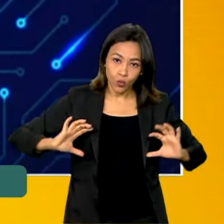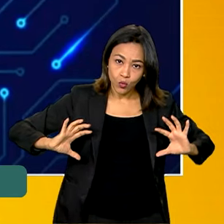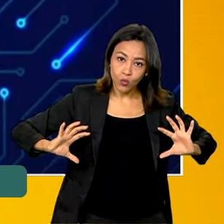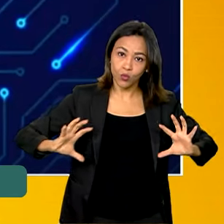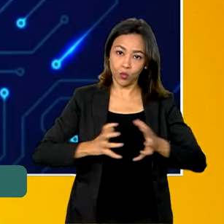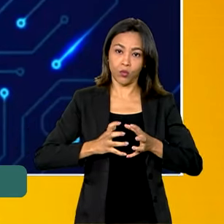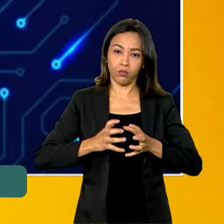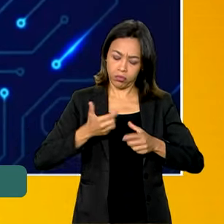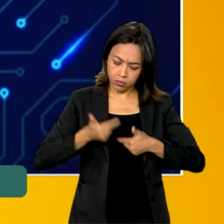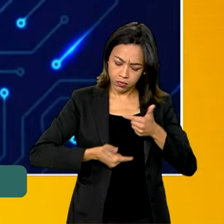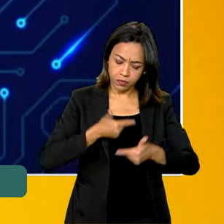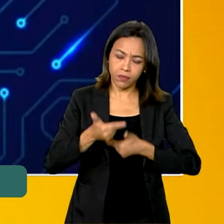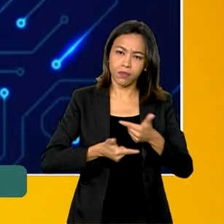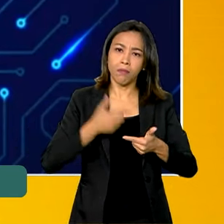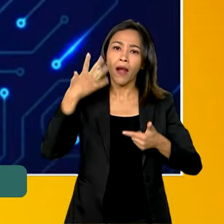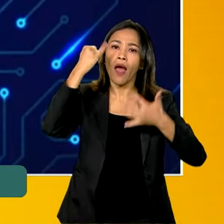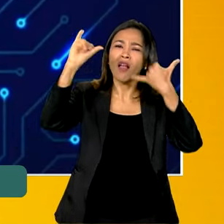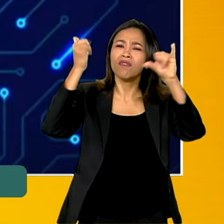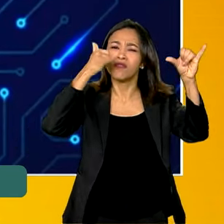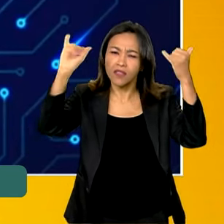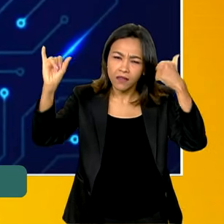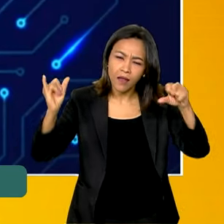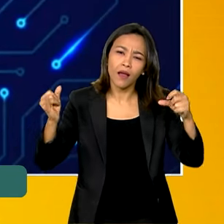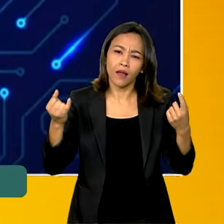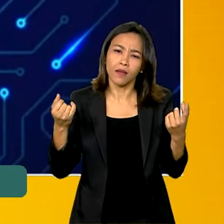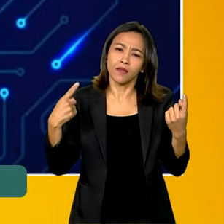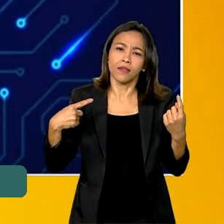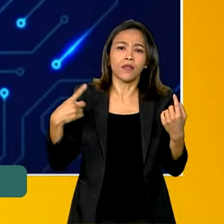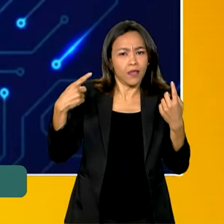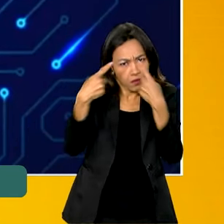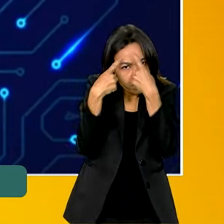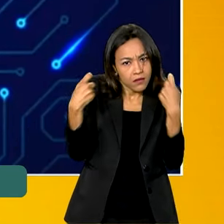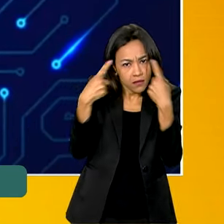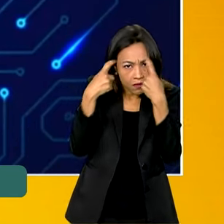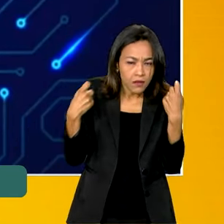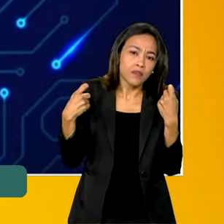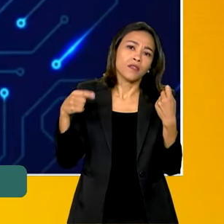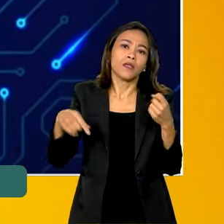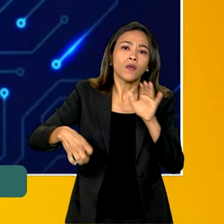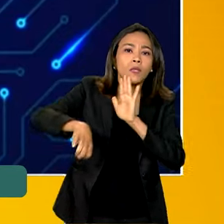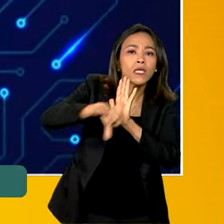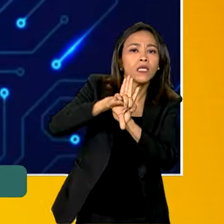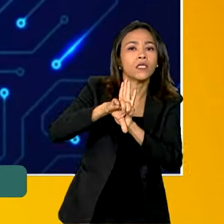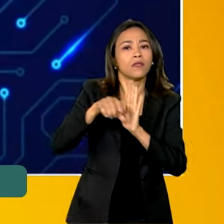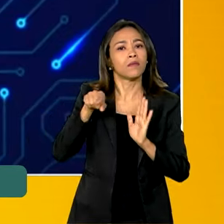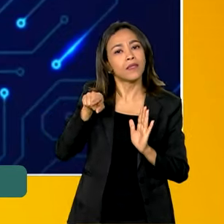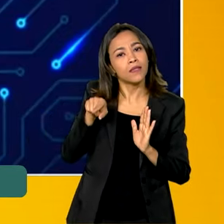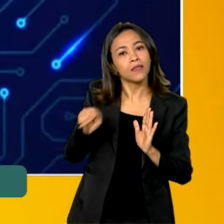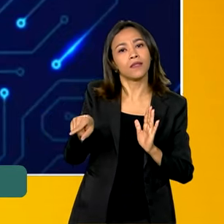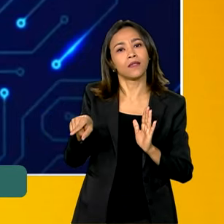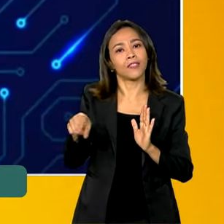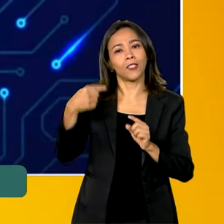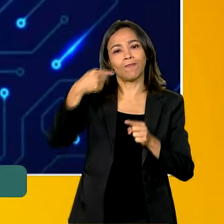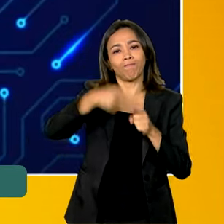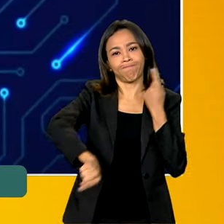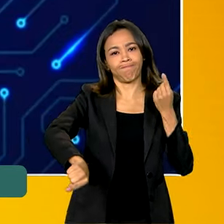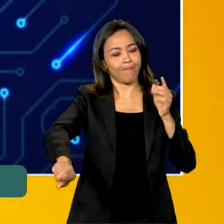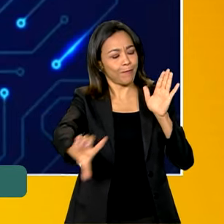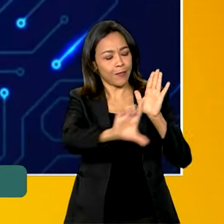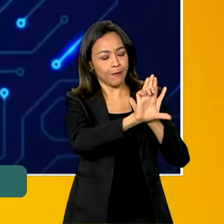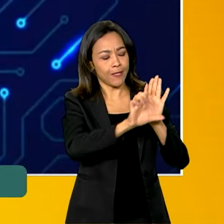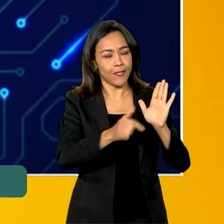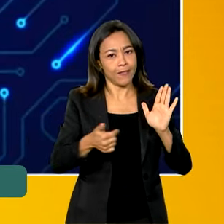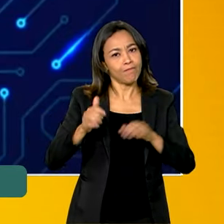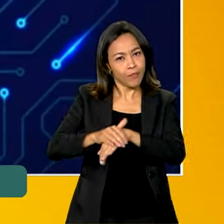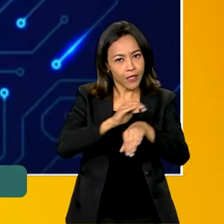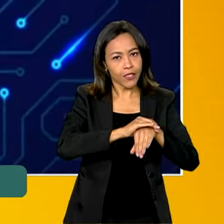de natureza preventiva e repressiva em relação a crimes e ações ilegais praticadas em